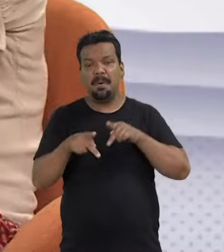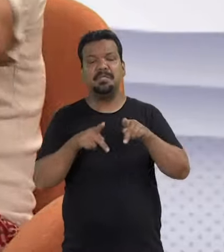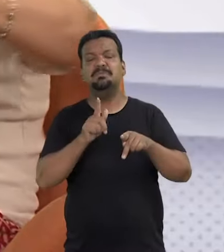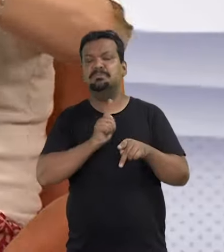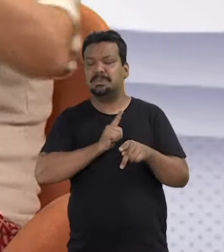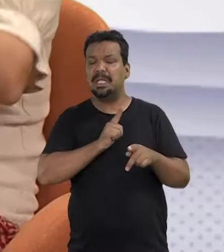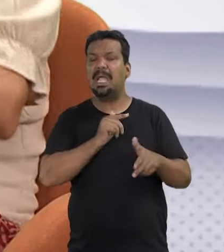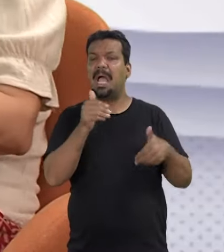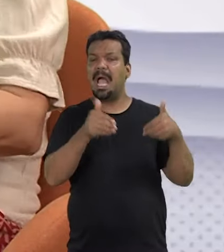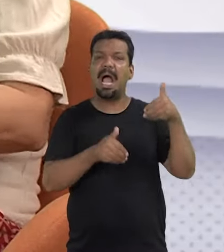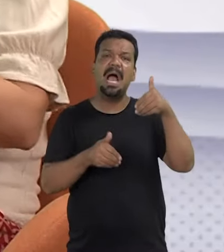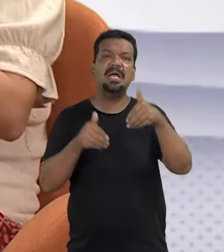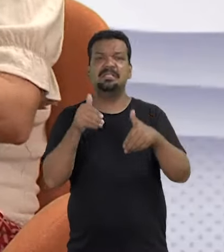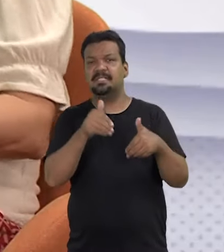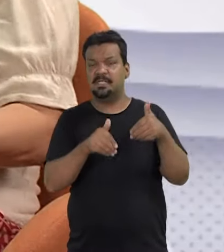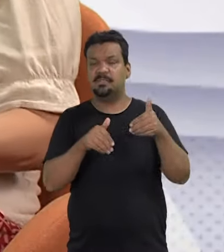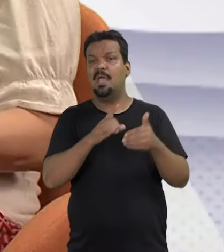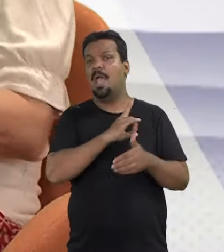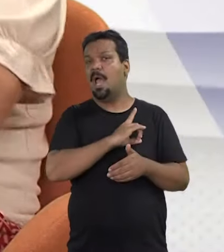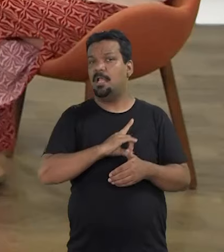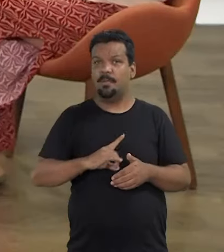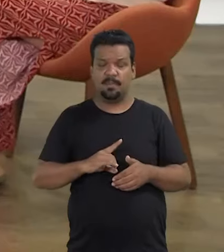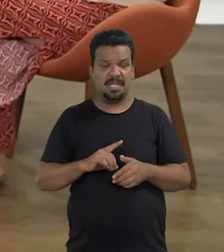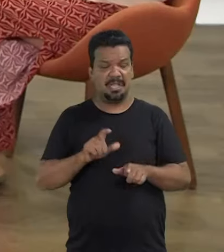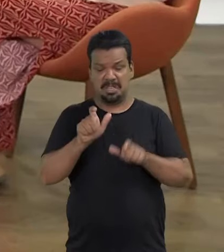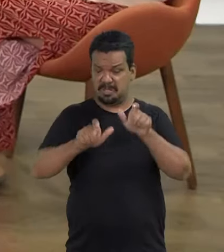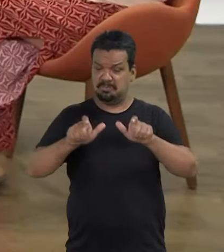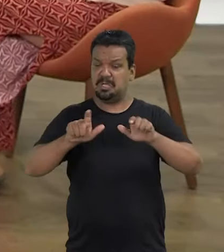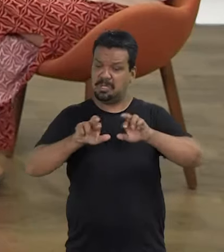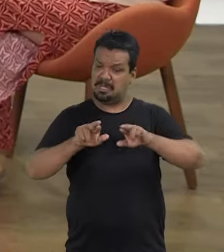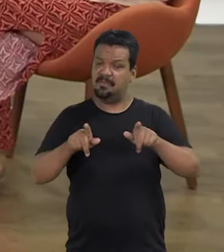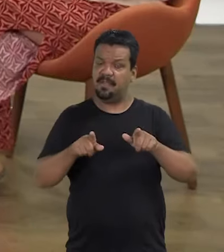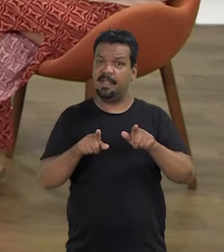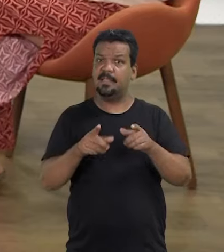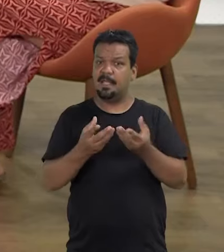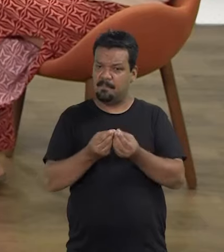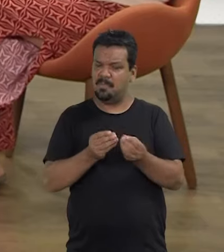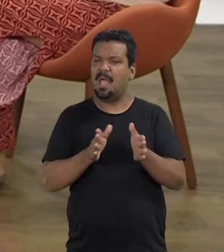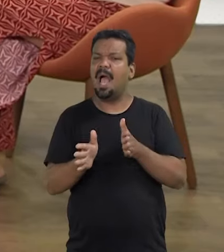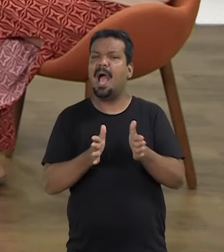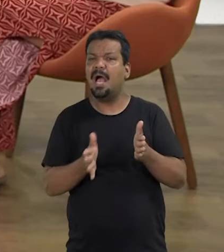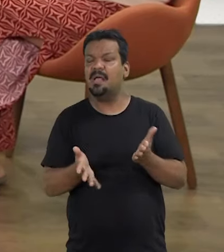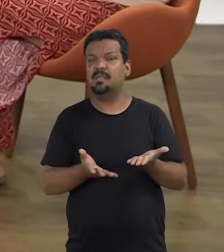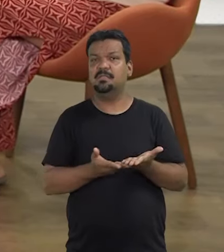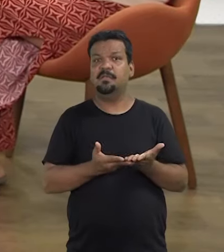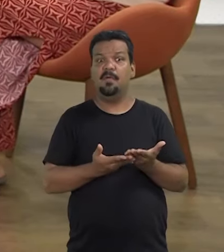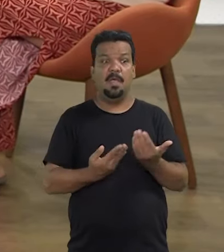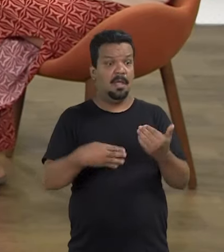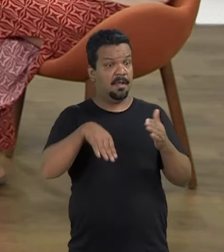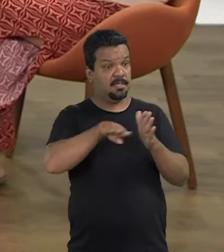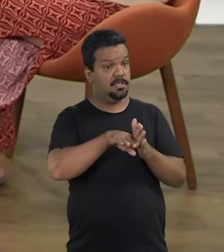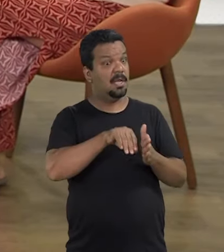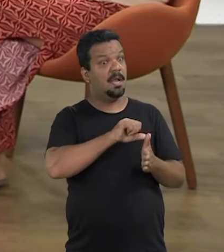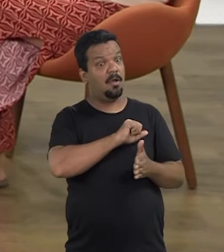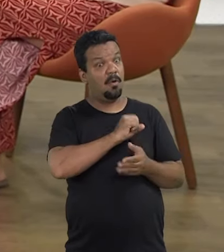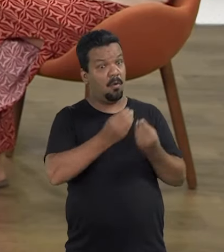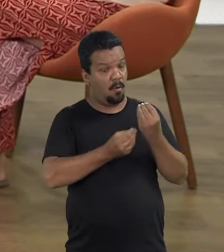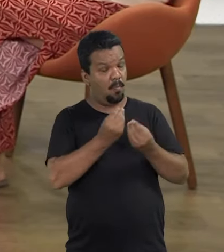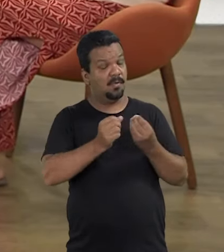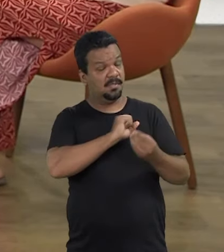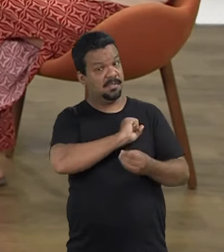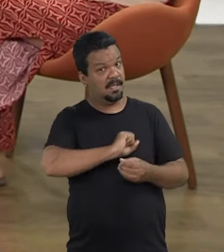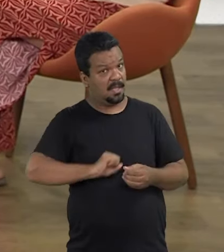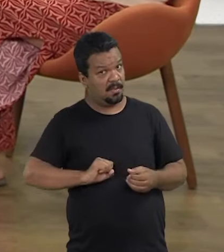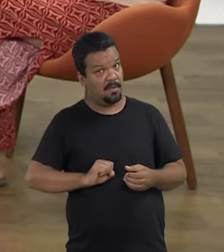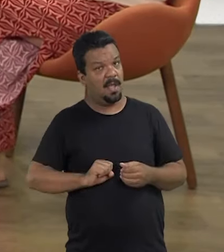a população tinha acesso àquela deputada de uma forma diferente, ela era mais acessível. Então, quando ela chega no Senado para